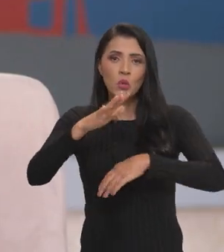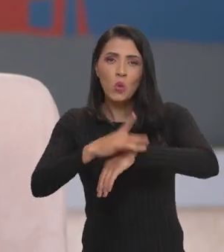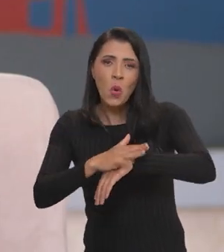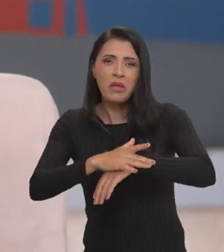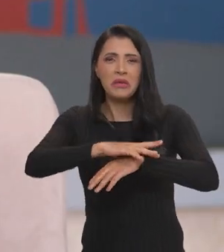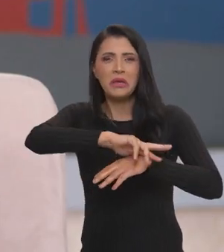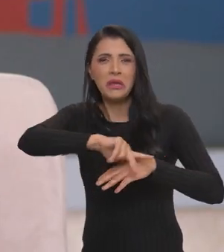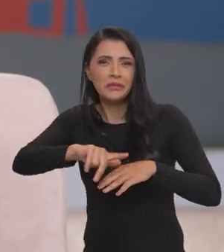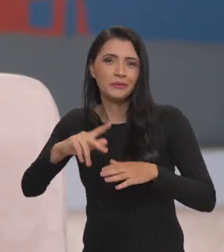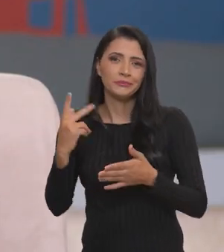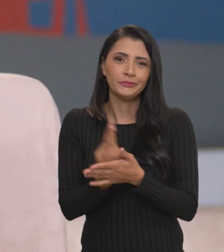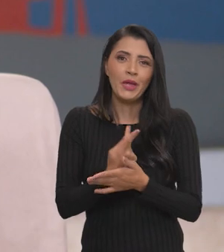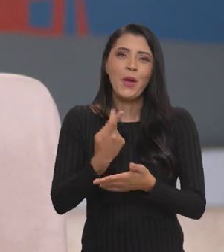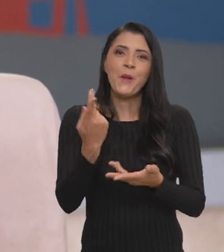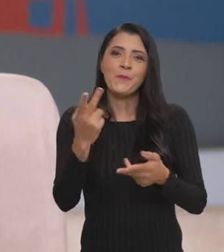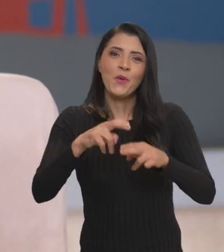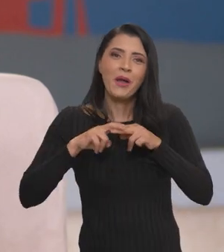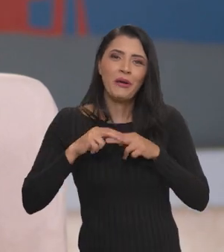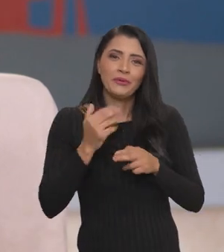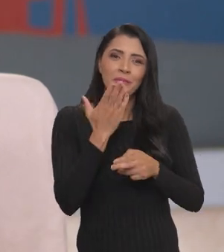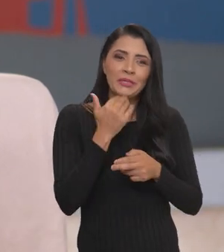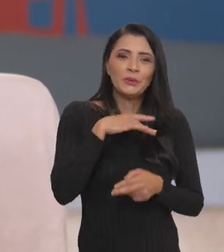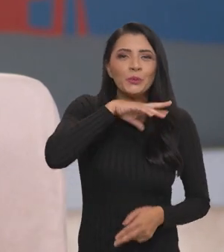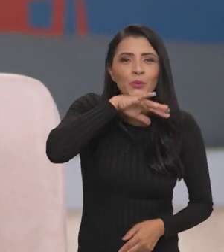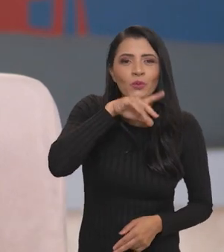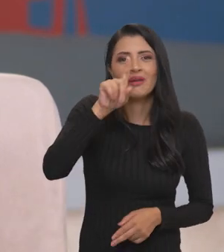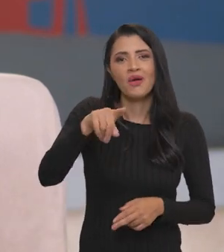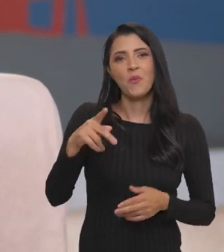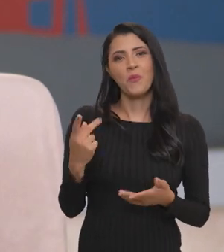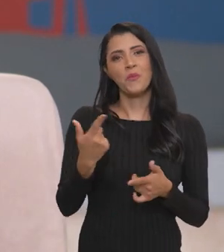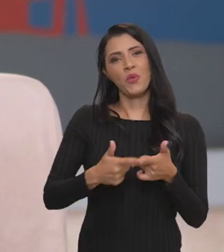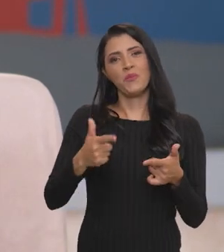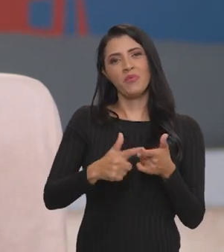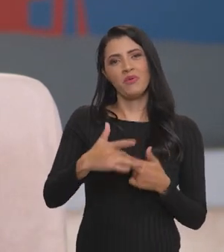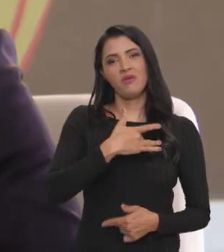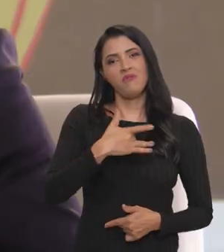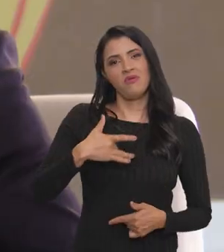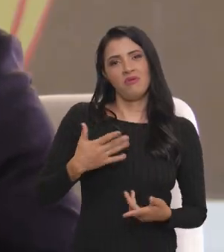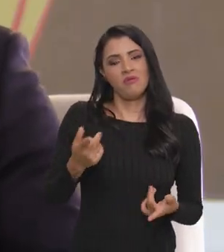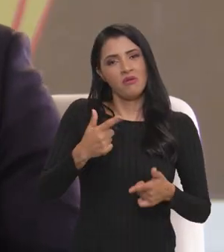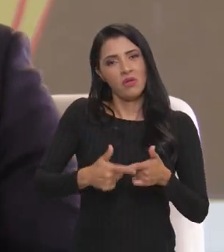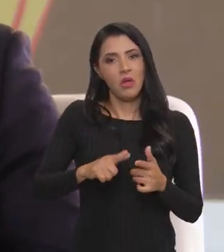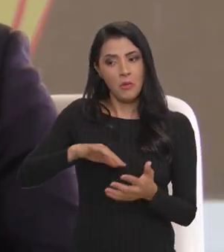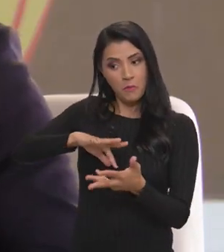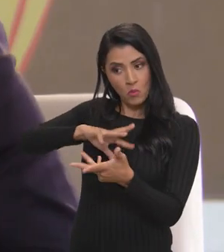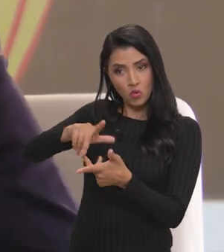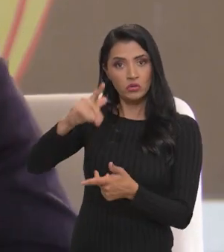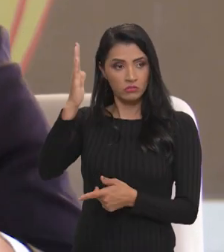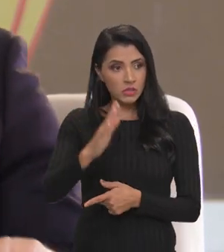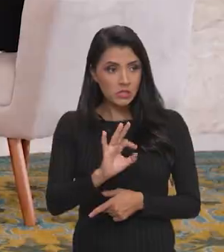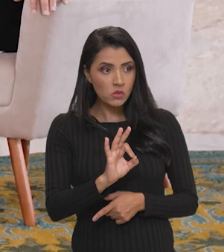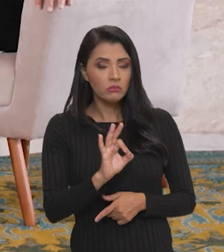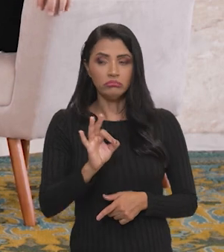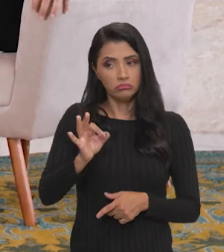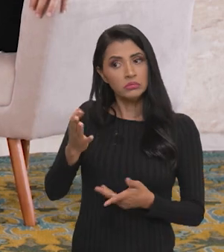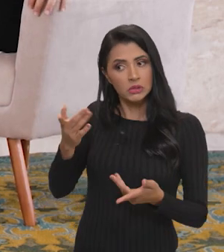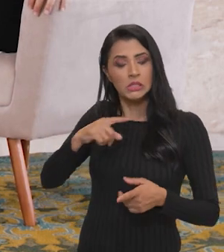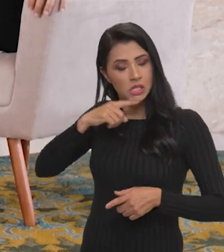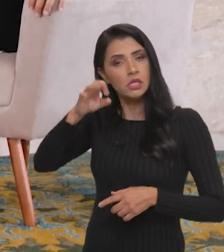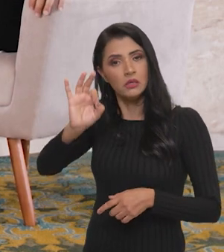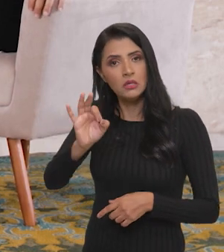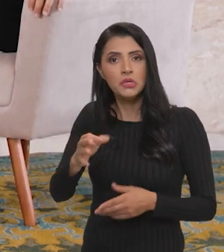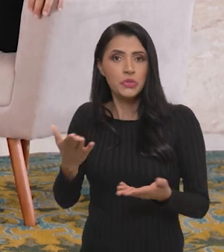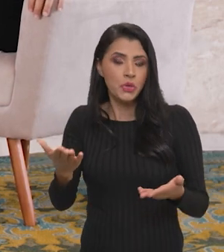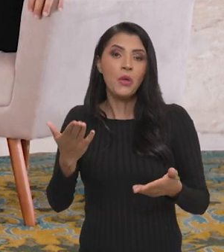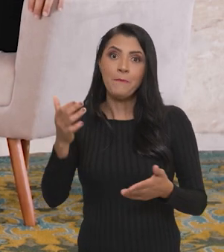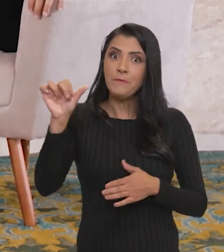das doenças crônicas decorrentes da má alimentação é um grande problema hoje de saúde. Mundial e no Brasil. Mundial e no Brasil,